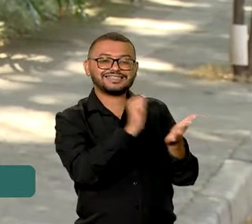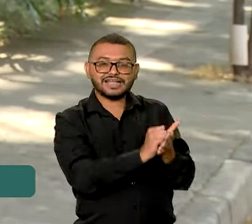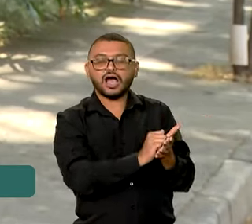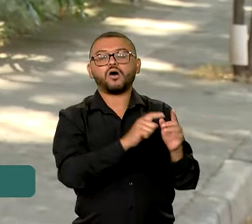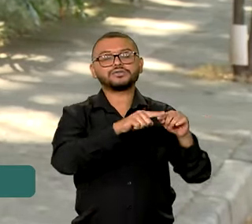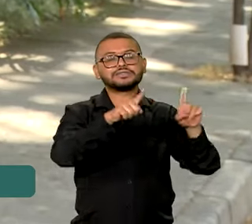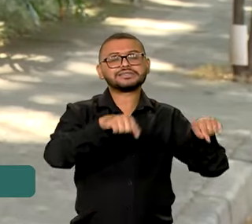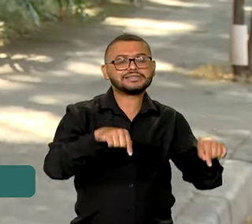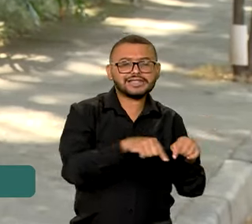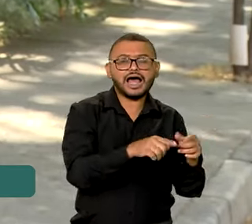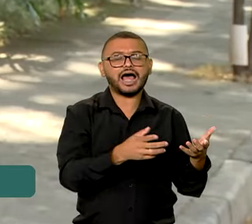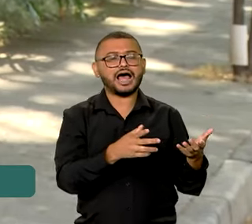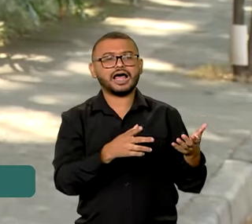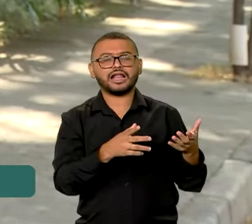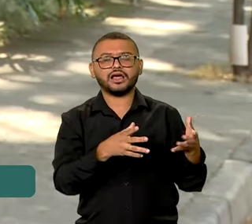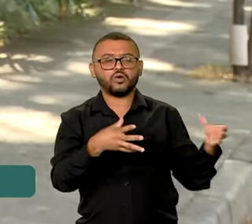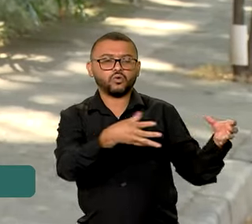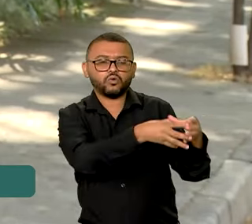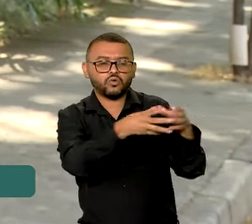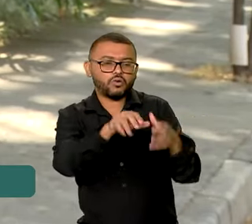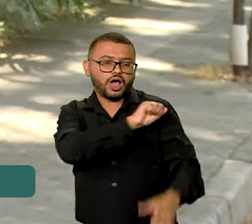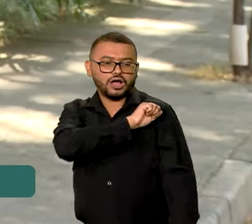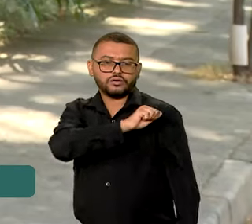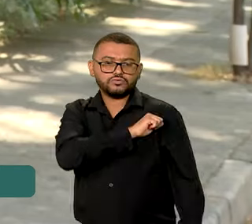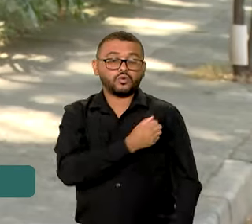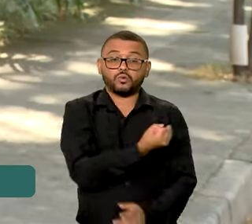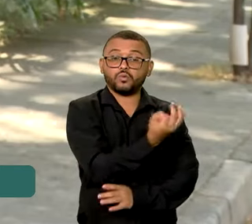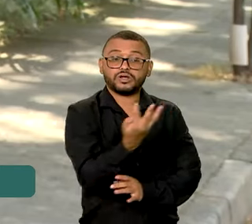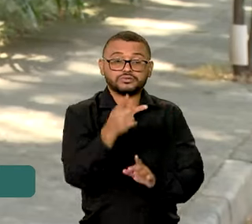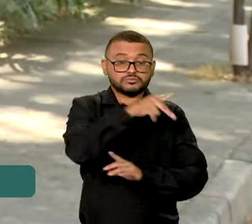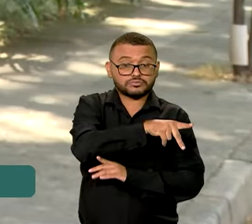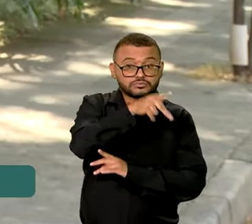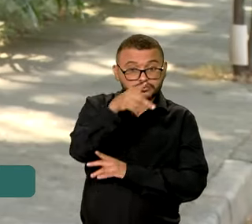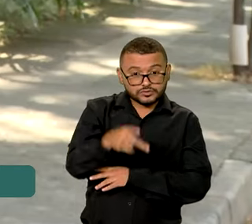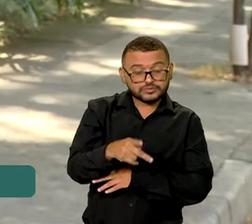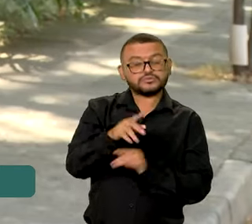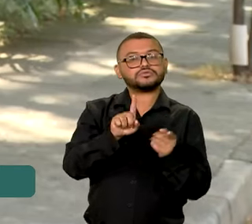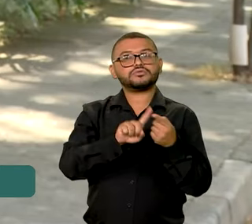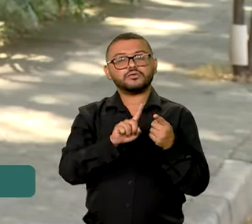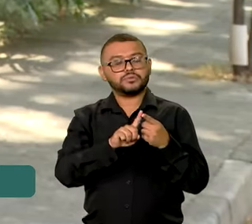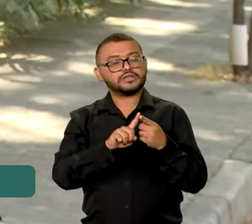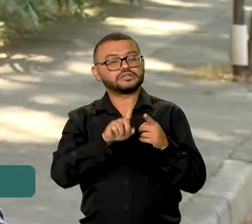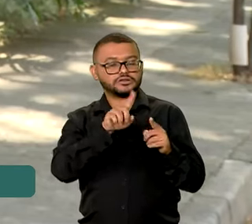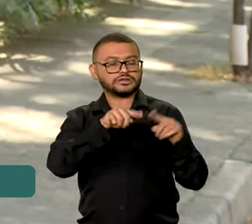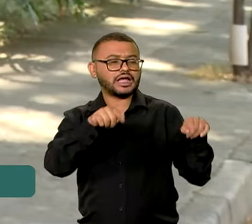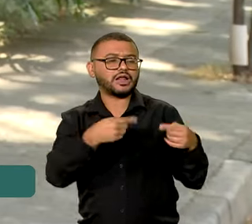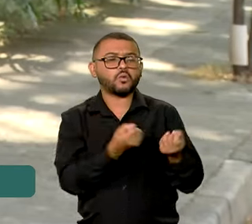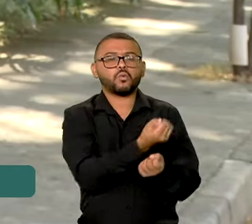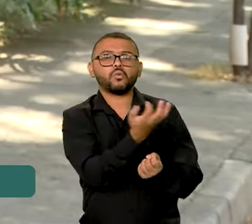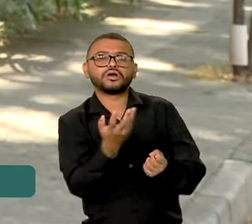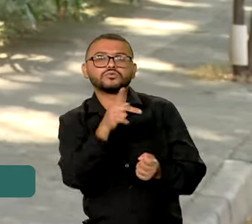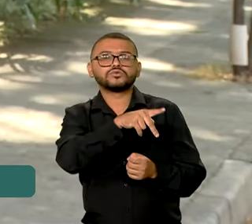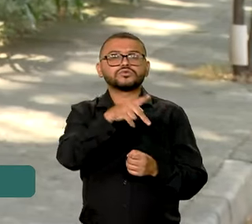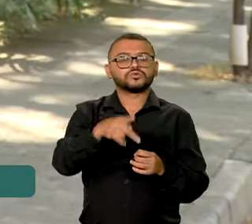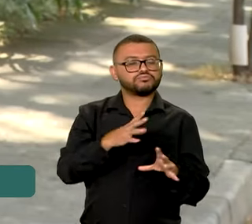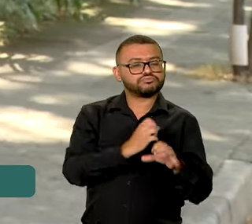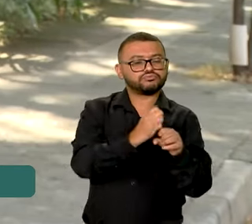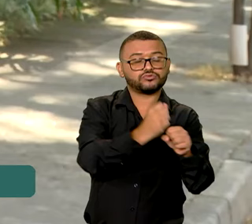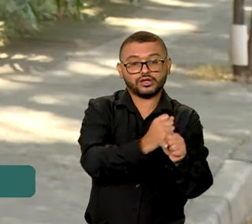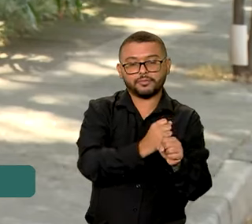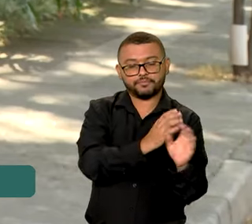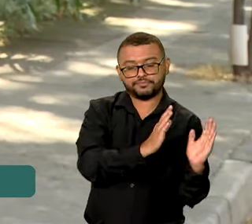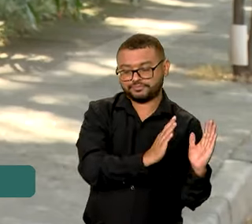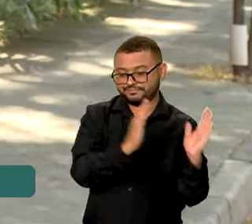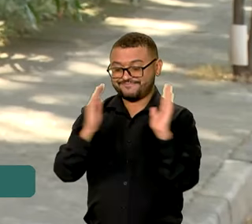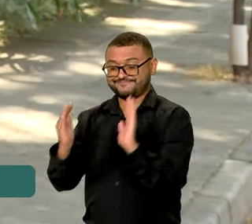de turmas, de alunos, também número de gestores, de professores em salas de aula. Já a segunda etapa